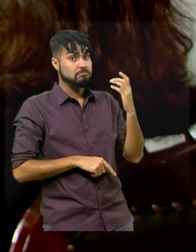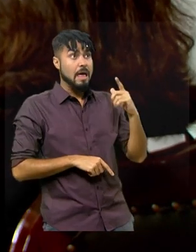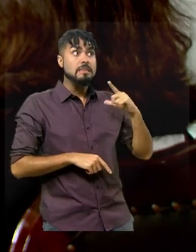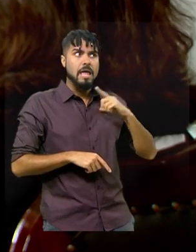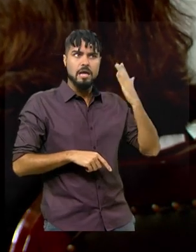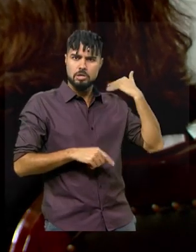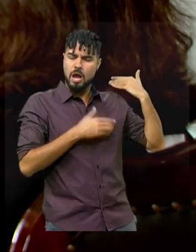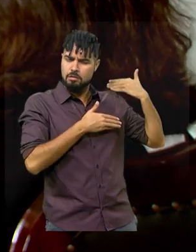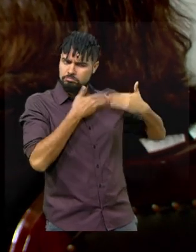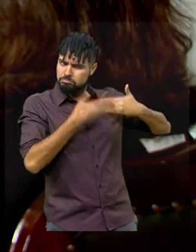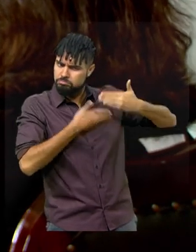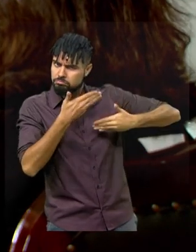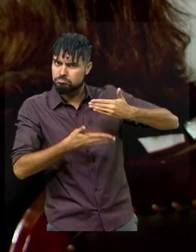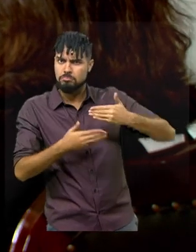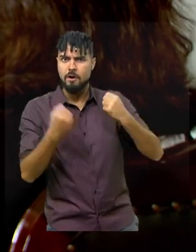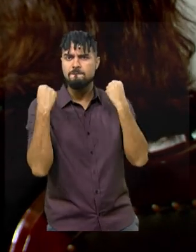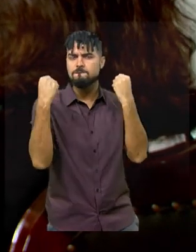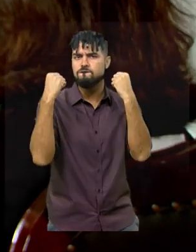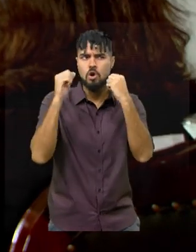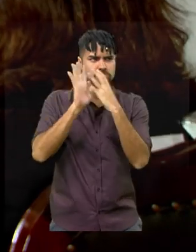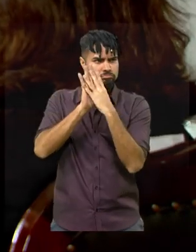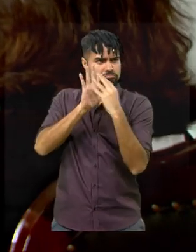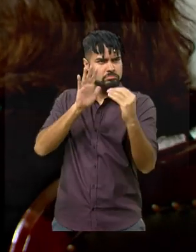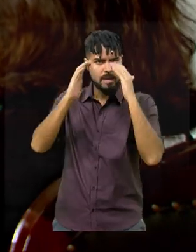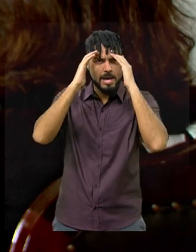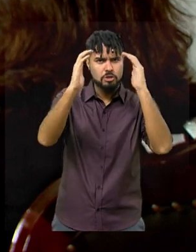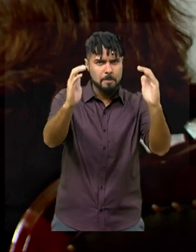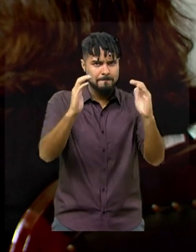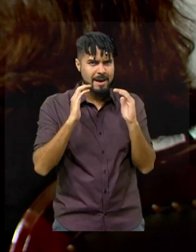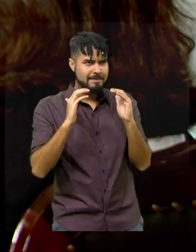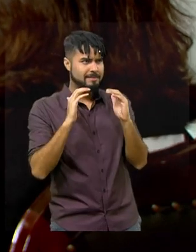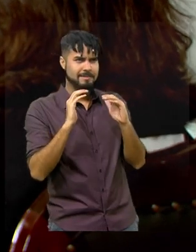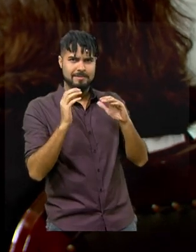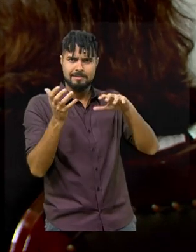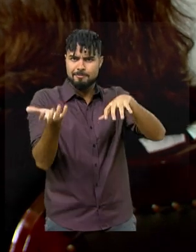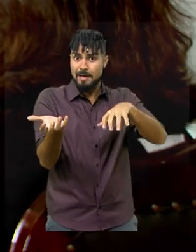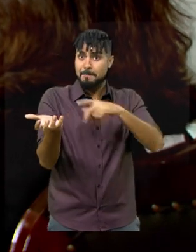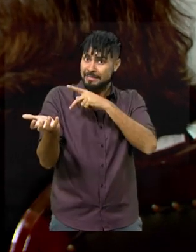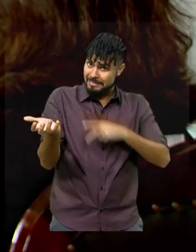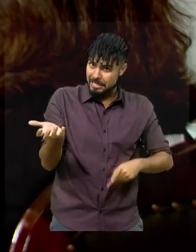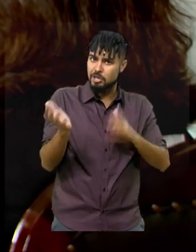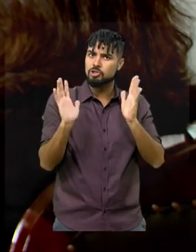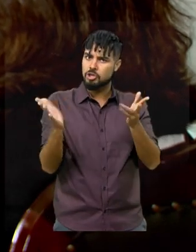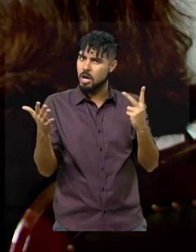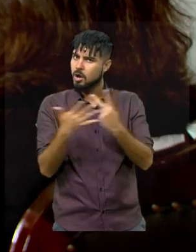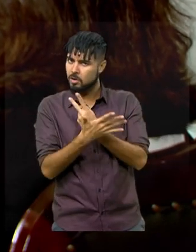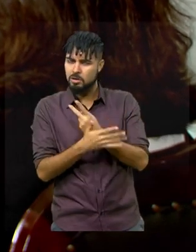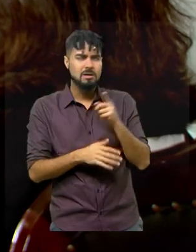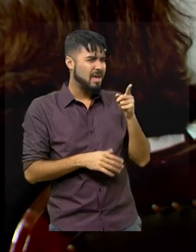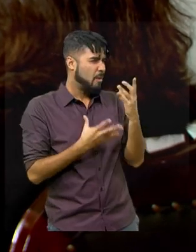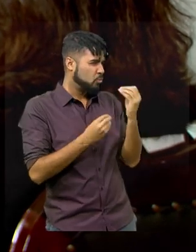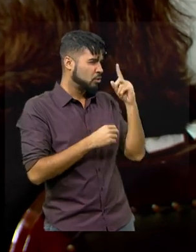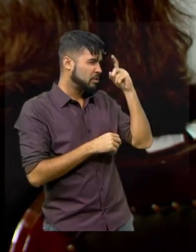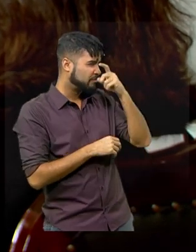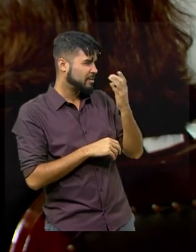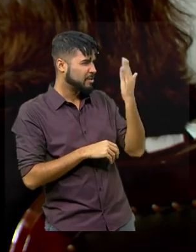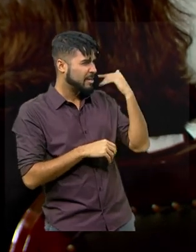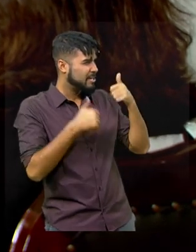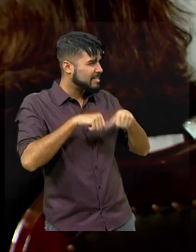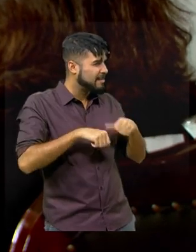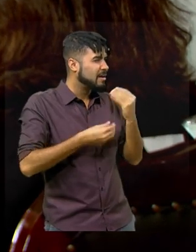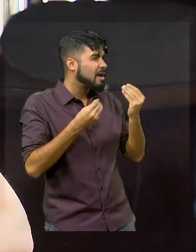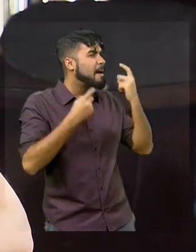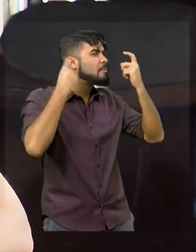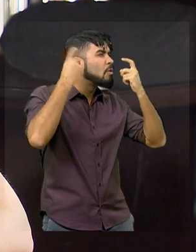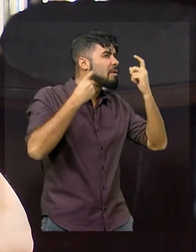uma trajetória imensa e que era muito respeitada dentro do Congresso Nacional, foi presidente do Congresso. Foi muito difícil? Existia essa preocupação sua de